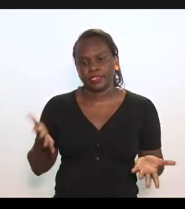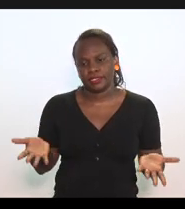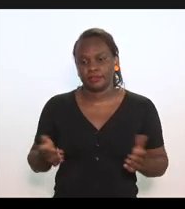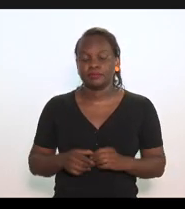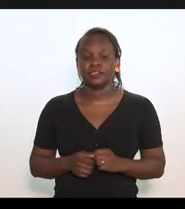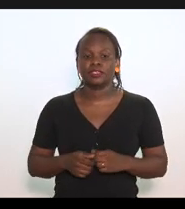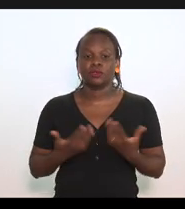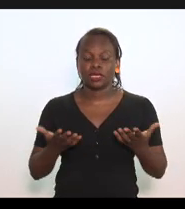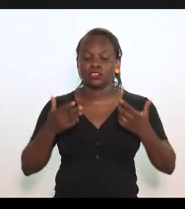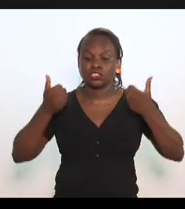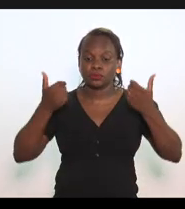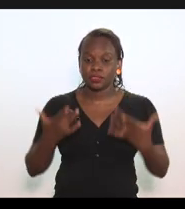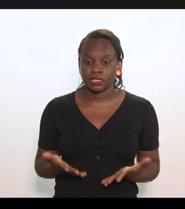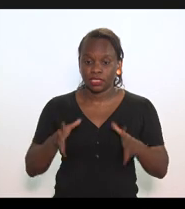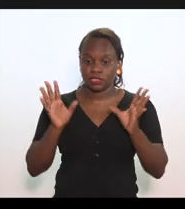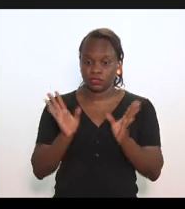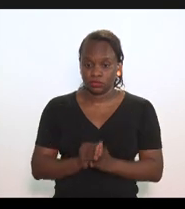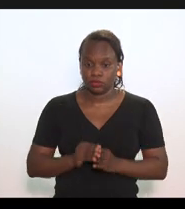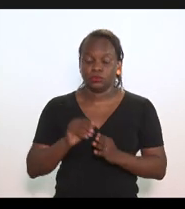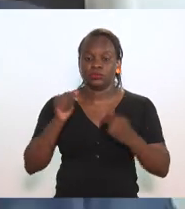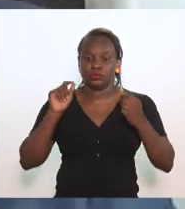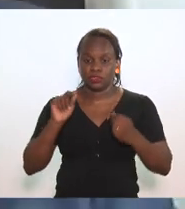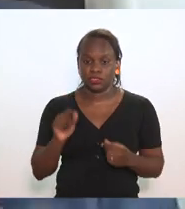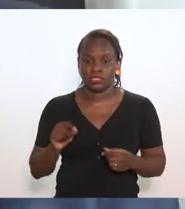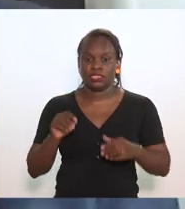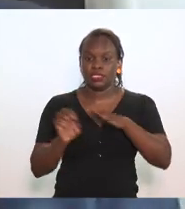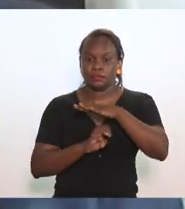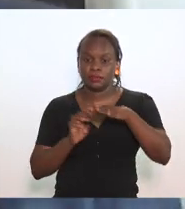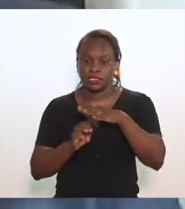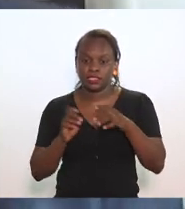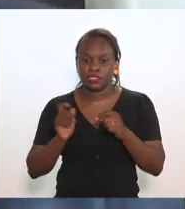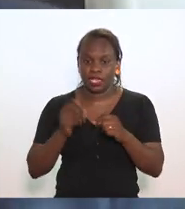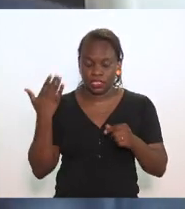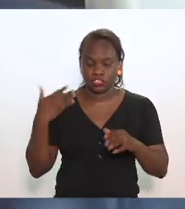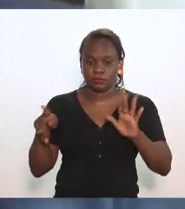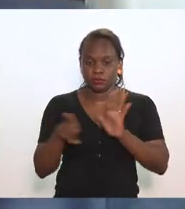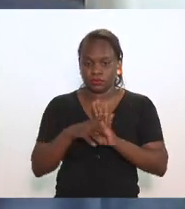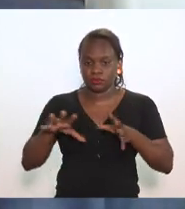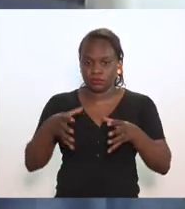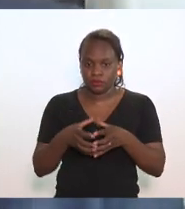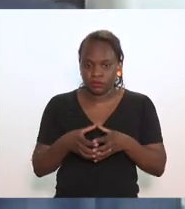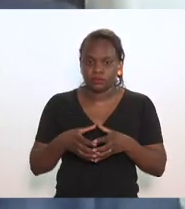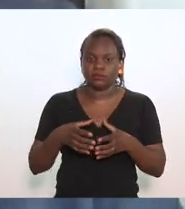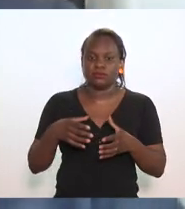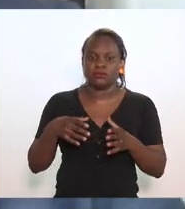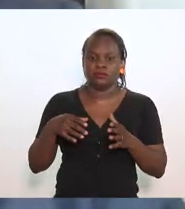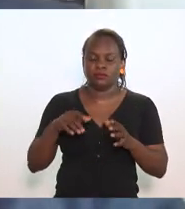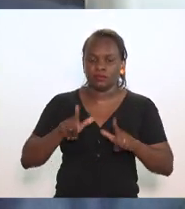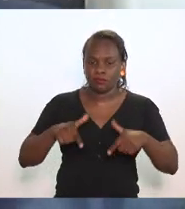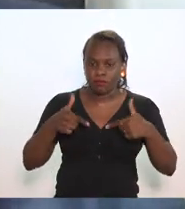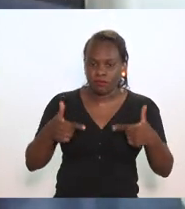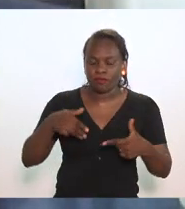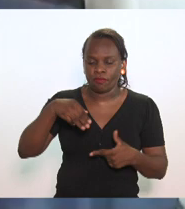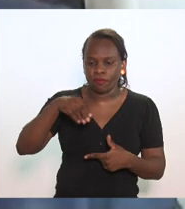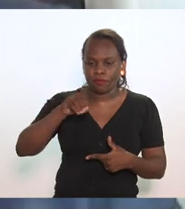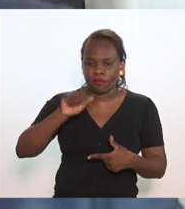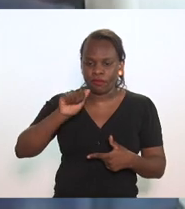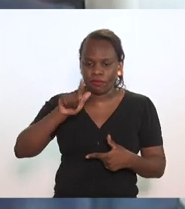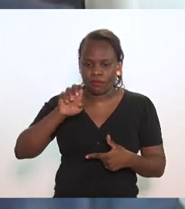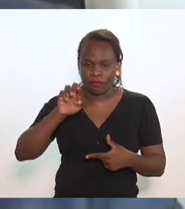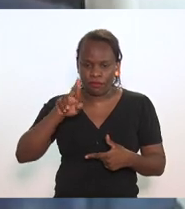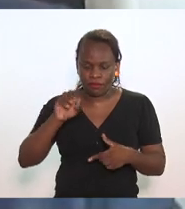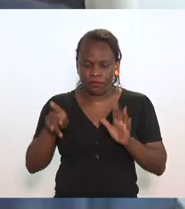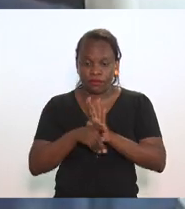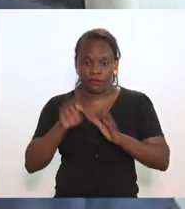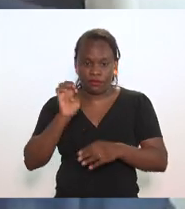Eu quero apenas fazer brevemente menção à empresa que faziam parte do ativo moageiro do estado do Rio de